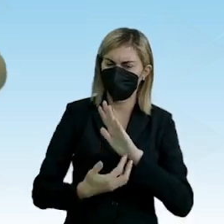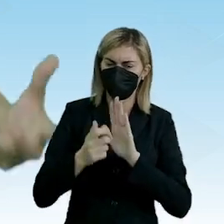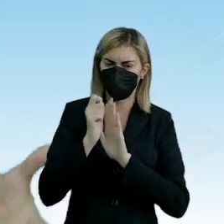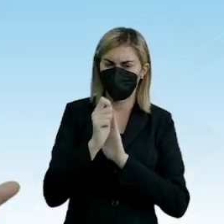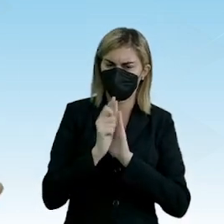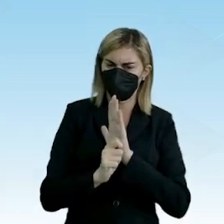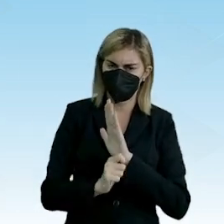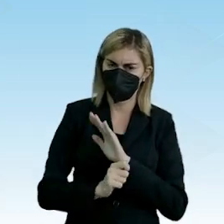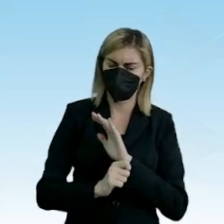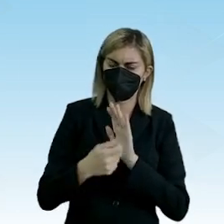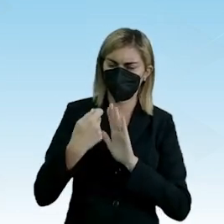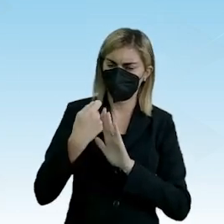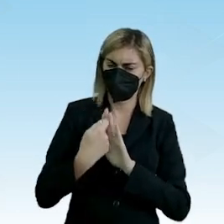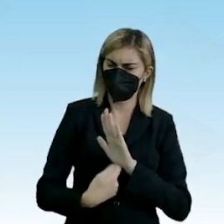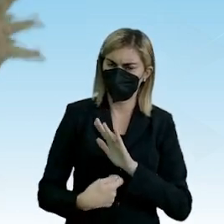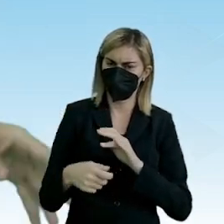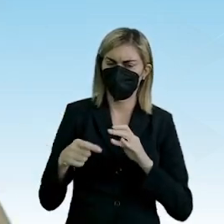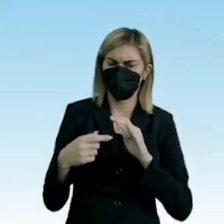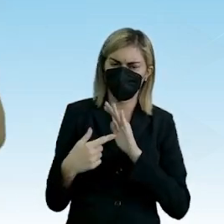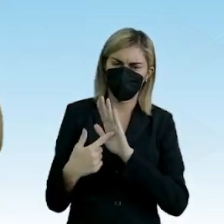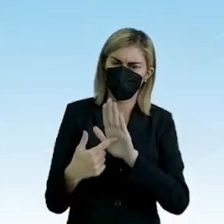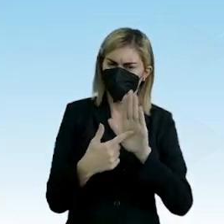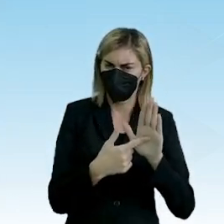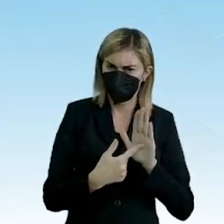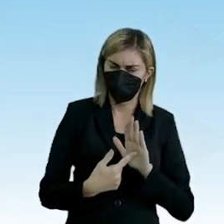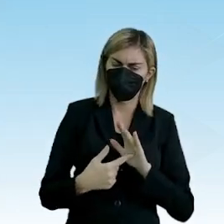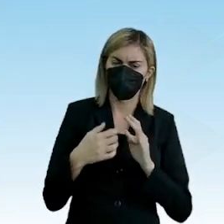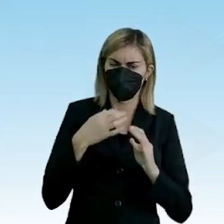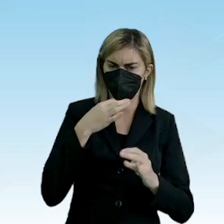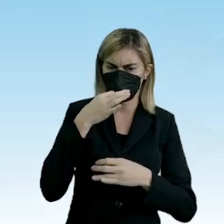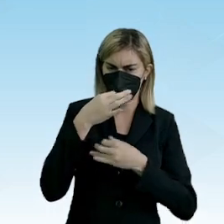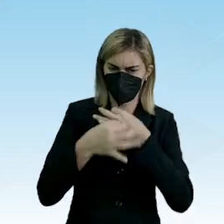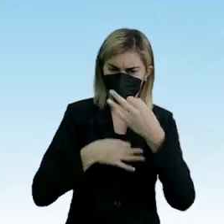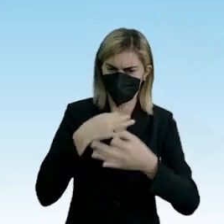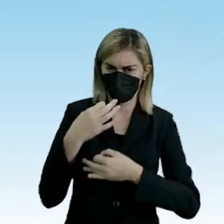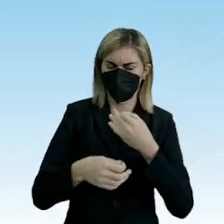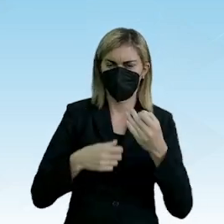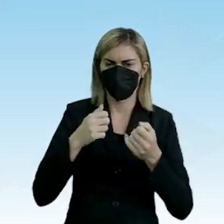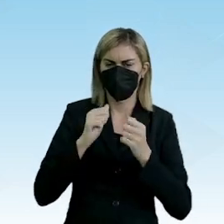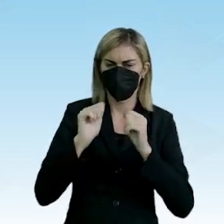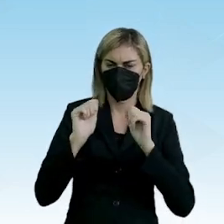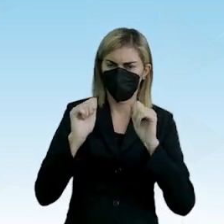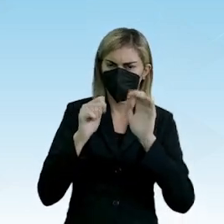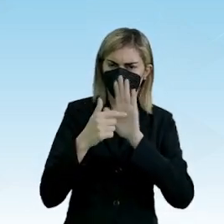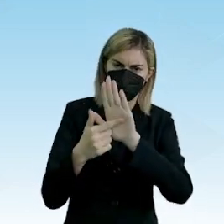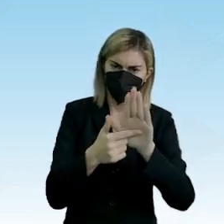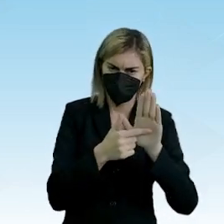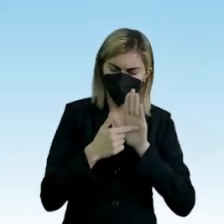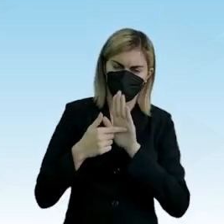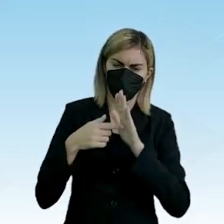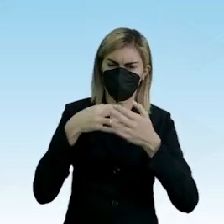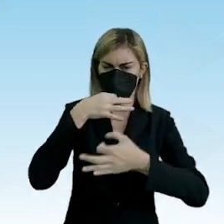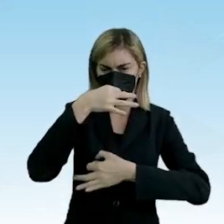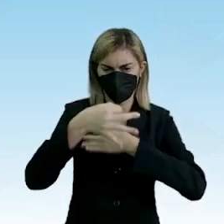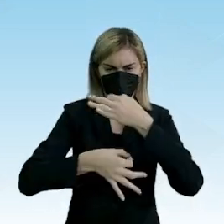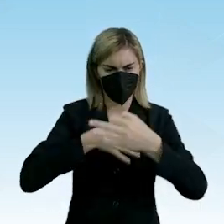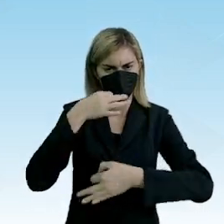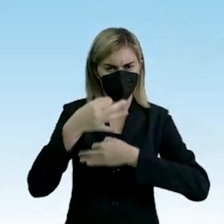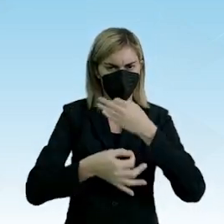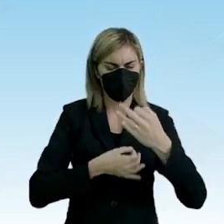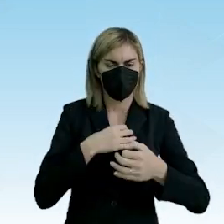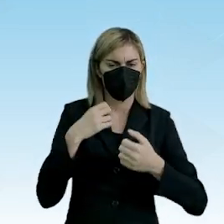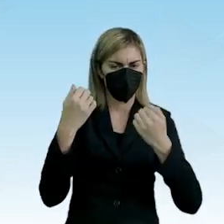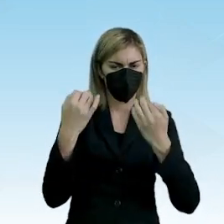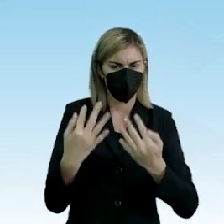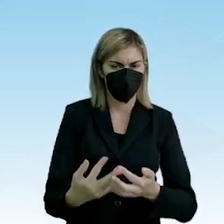sua dissertação, mostrar o fato, a sua opinião, a exposição, a argumentação de um